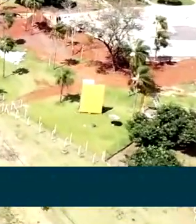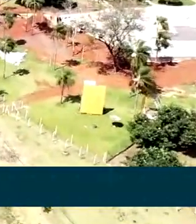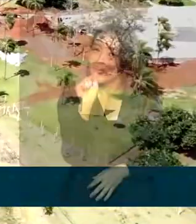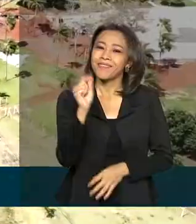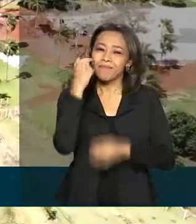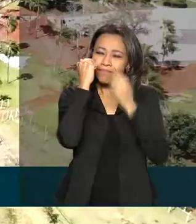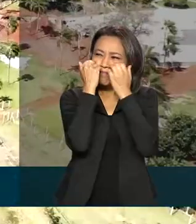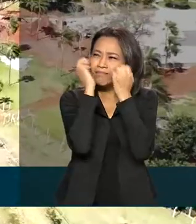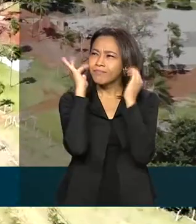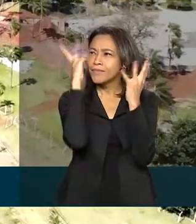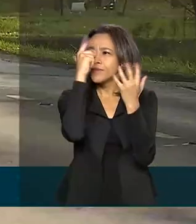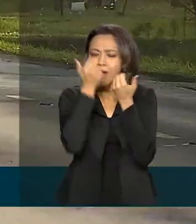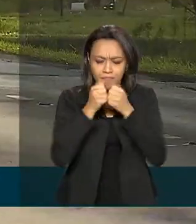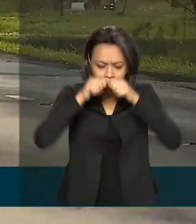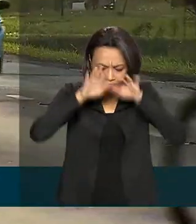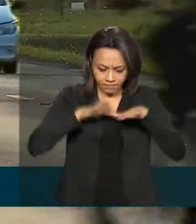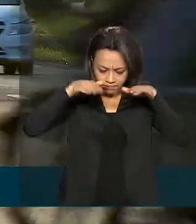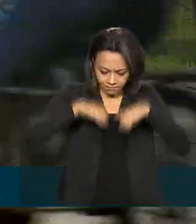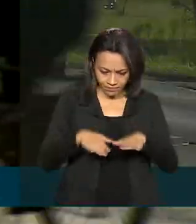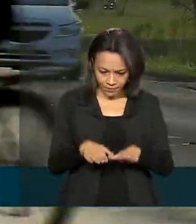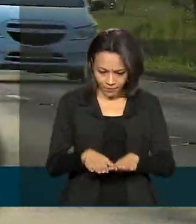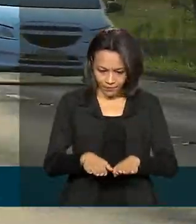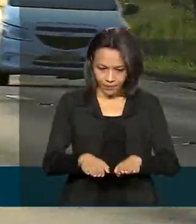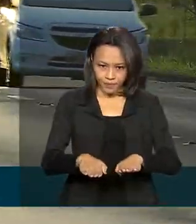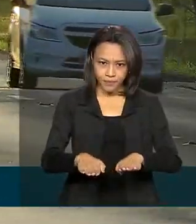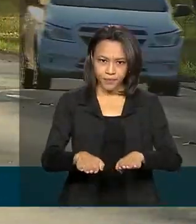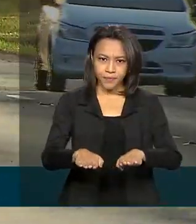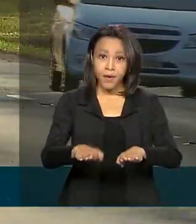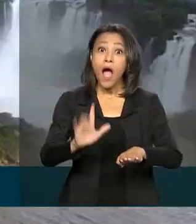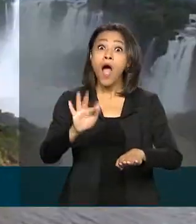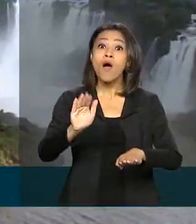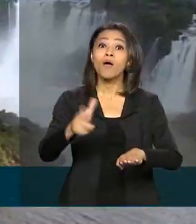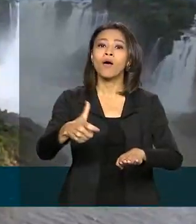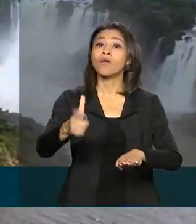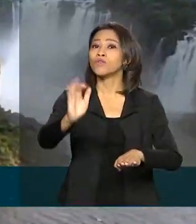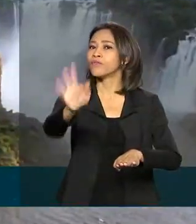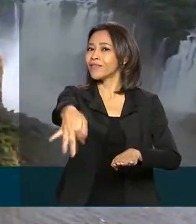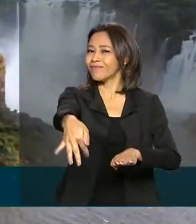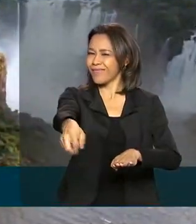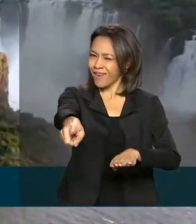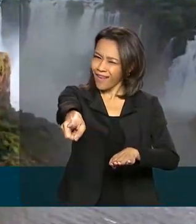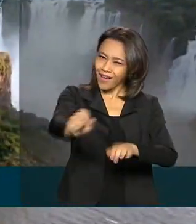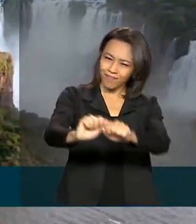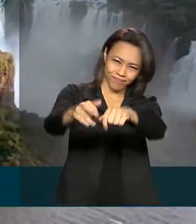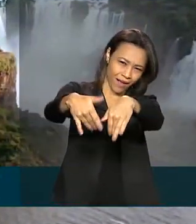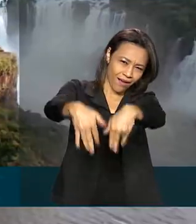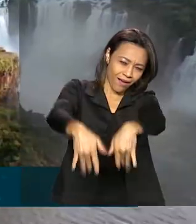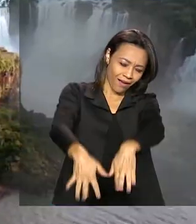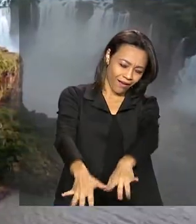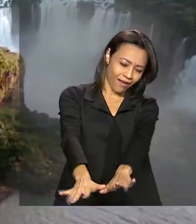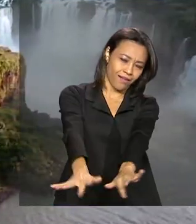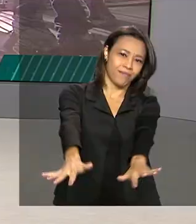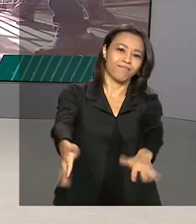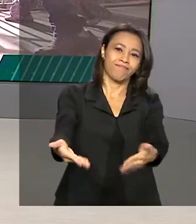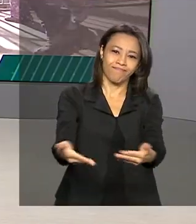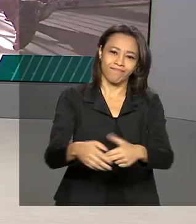na beleza dessa rodovia. Adivinha onde ela termina? Nas cataratas do Iguaçu.